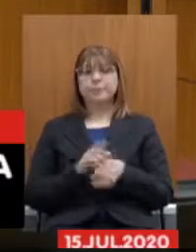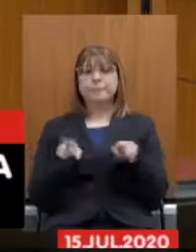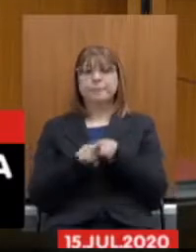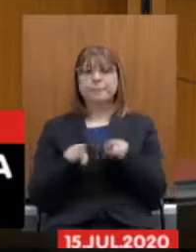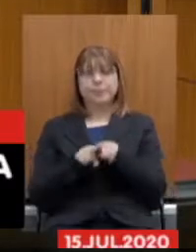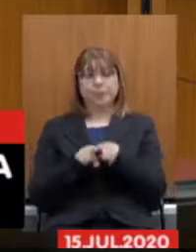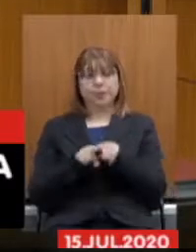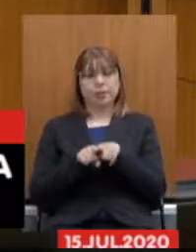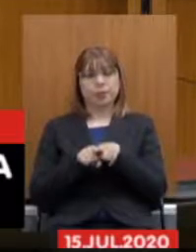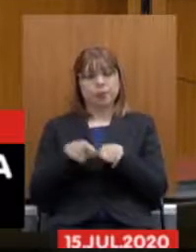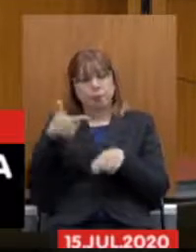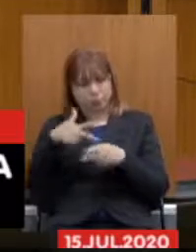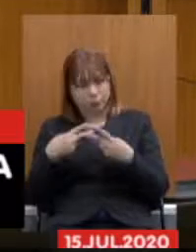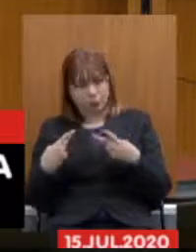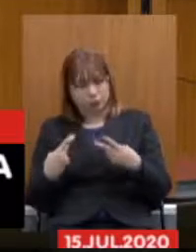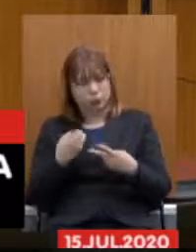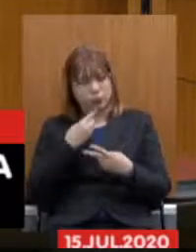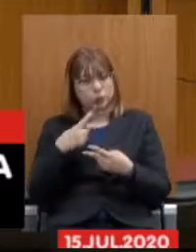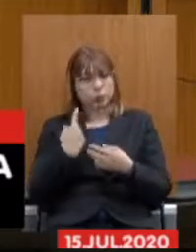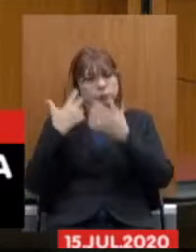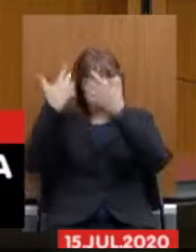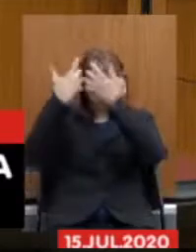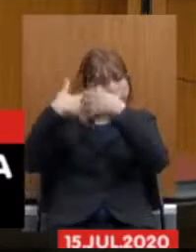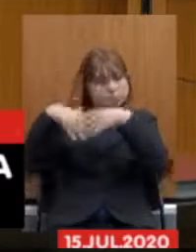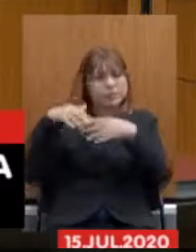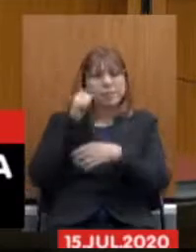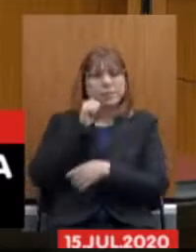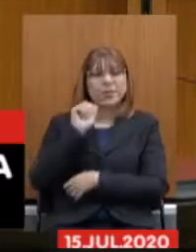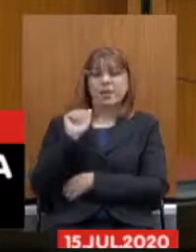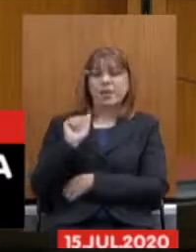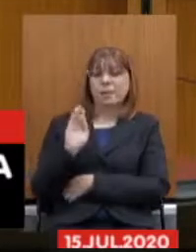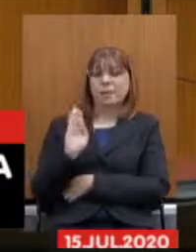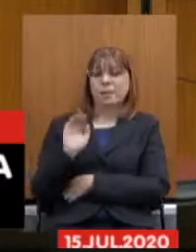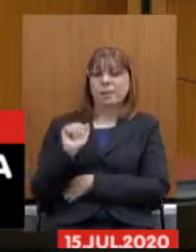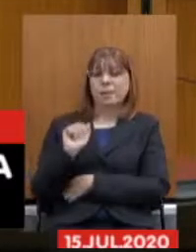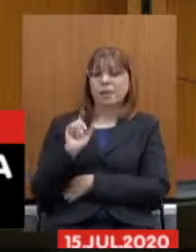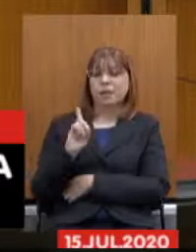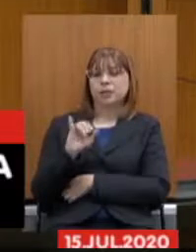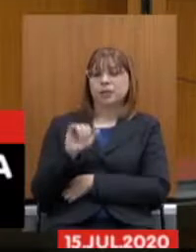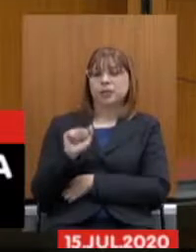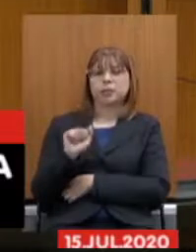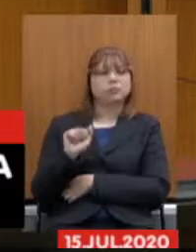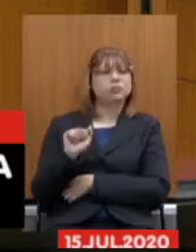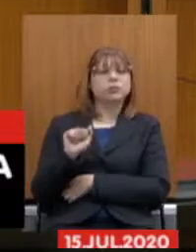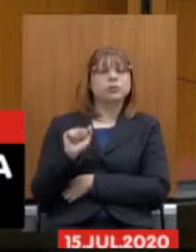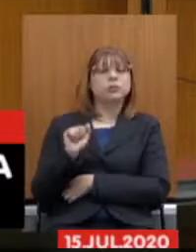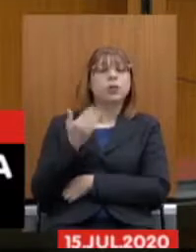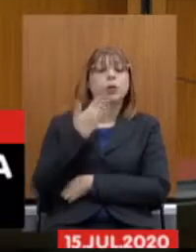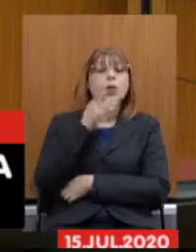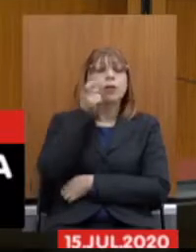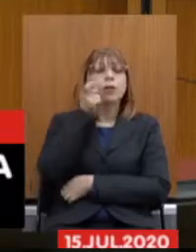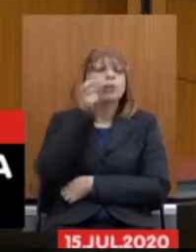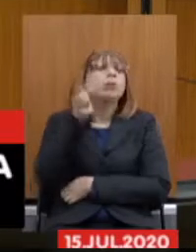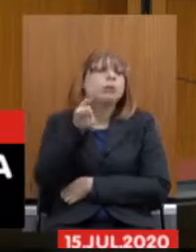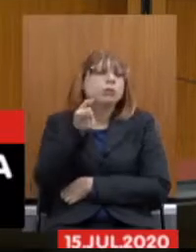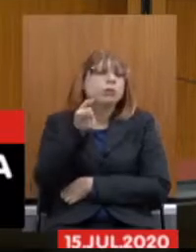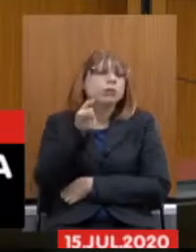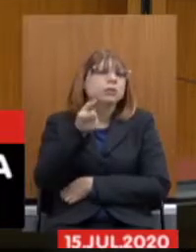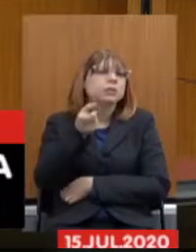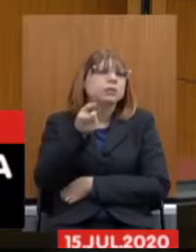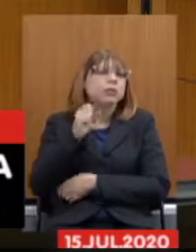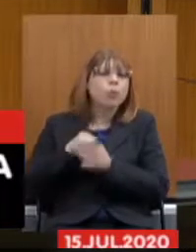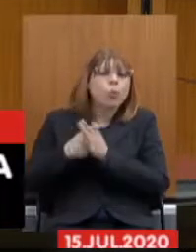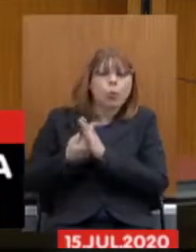reflexão foi a abadia. A quem interessa essa destruição do Ipseng? Por quê?